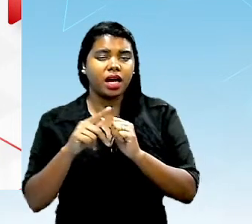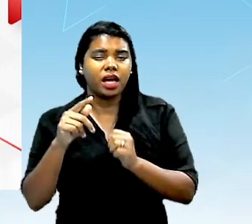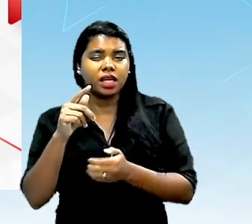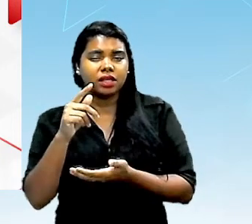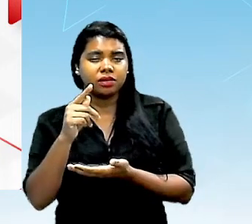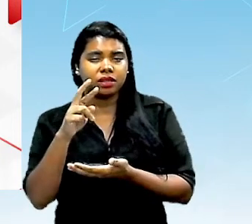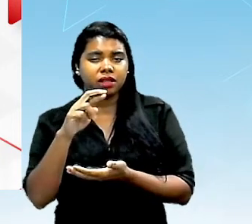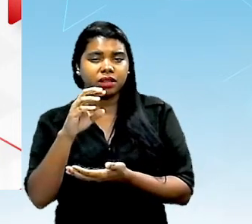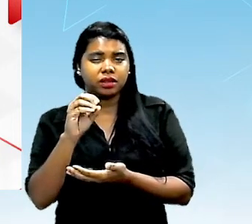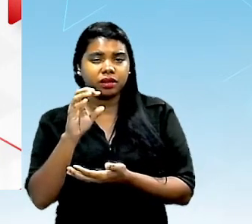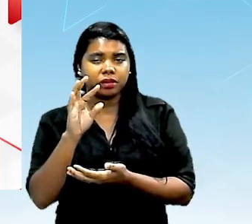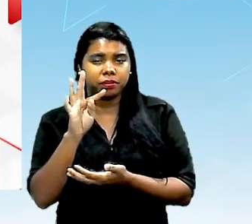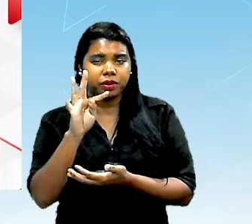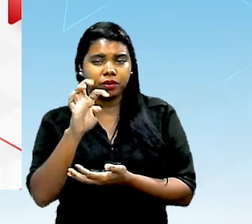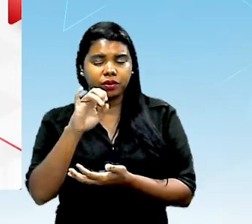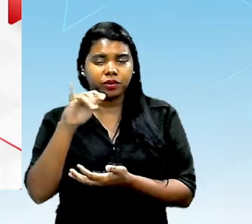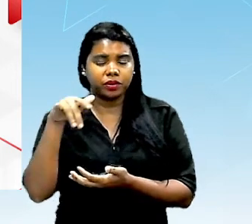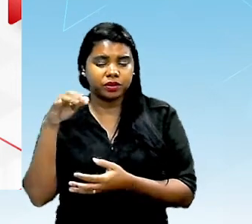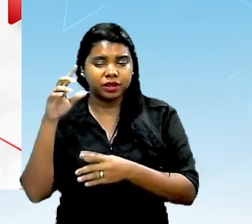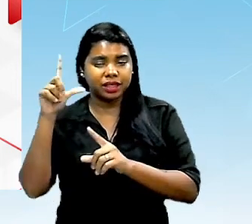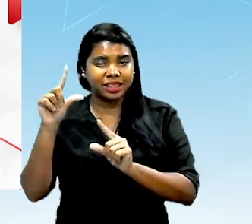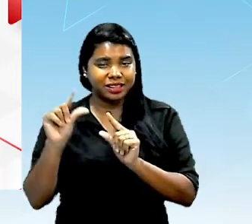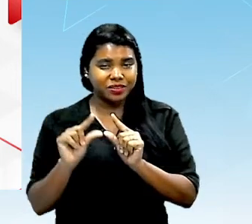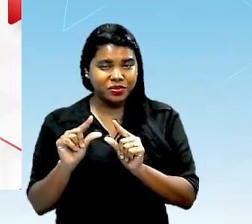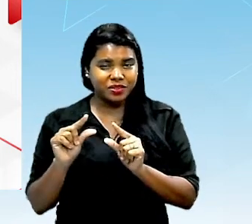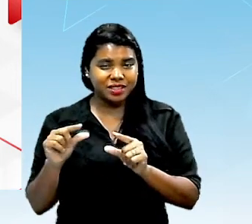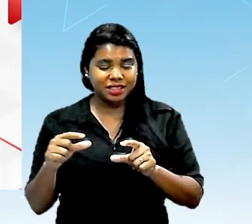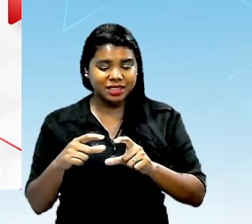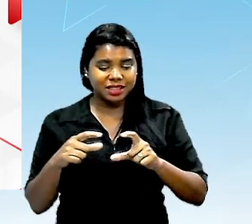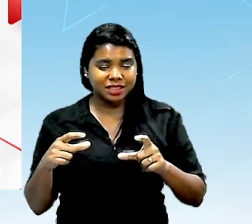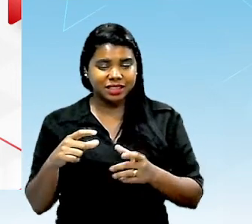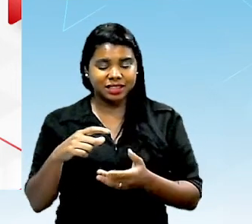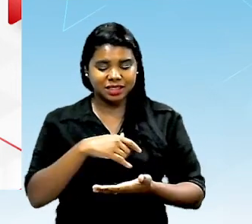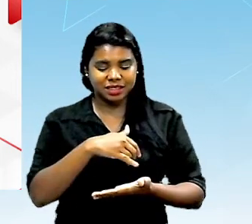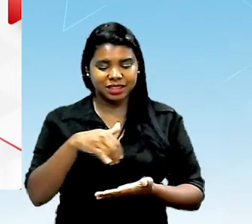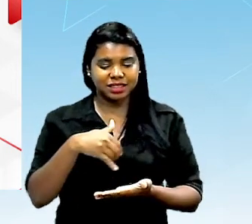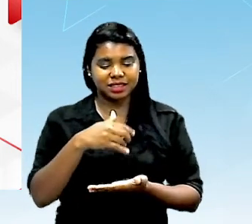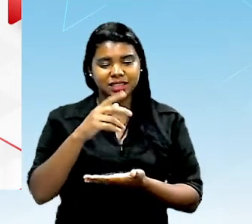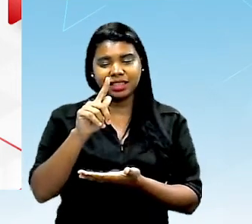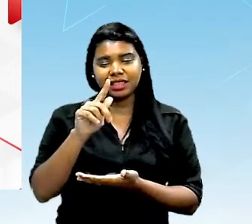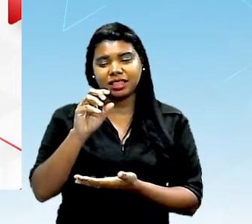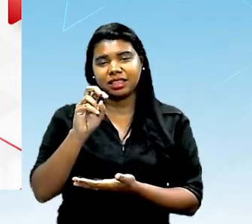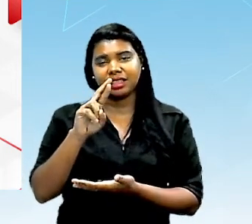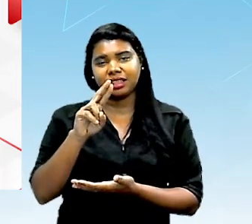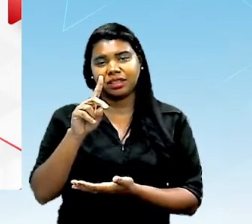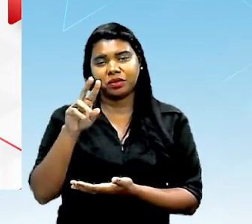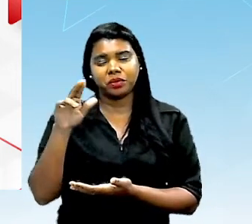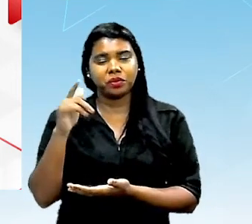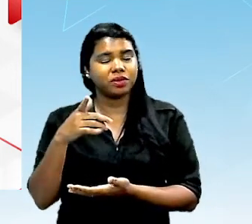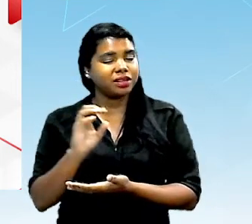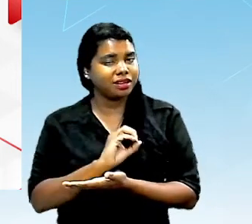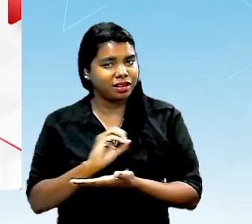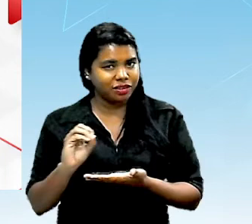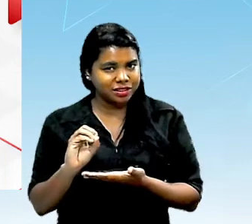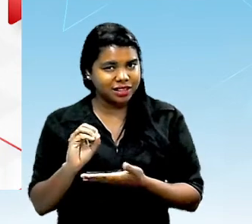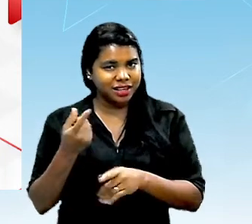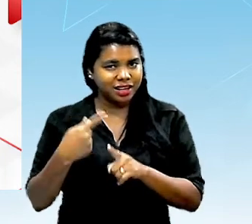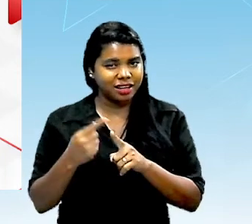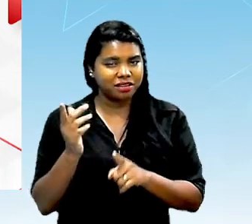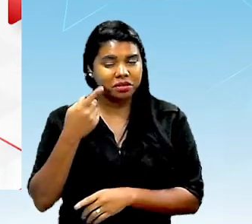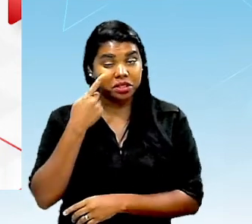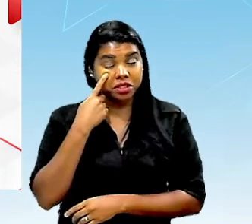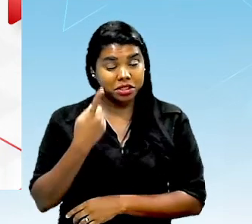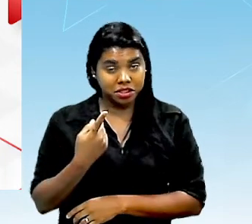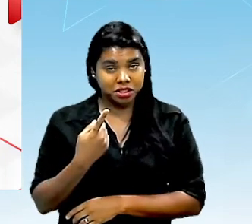quantidade relativamente reduzida de gorduras tá eu digo reduzida mas não zerada porque como a gente já